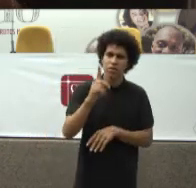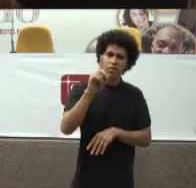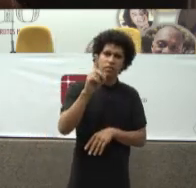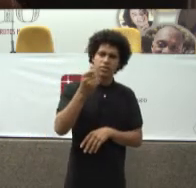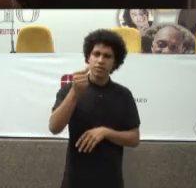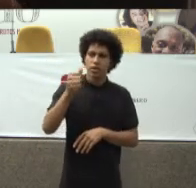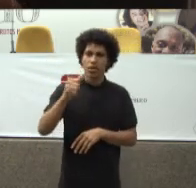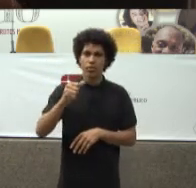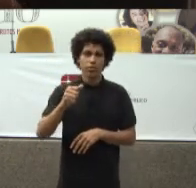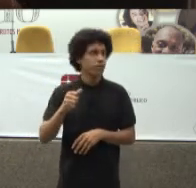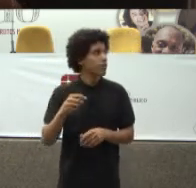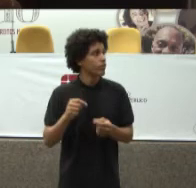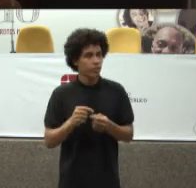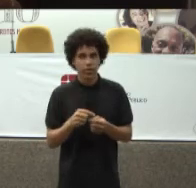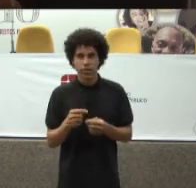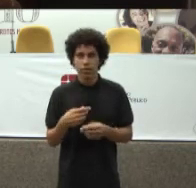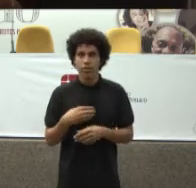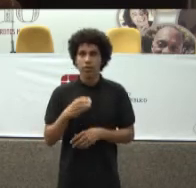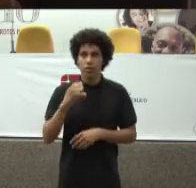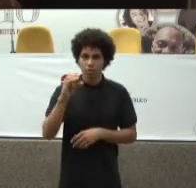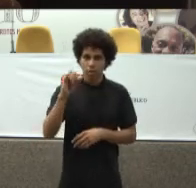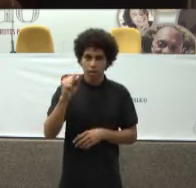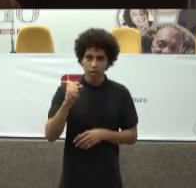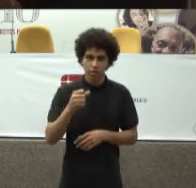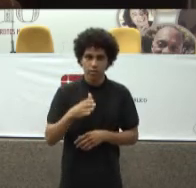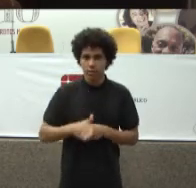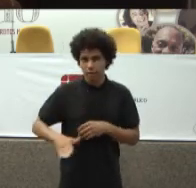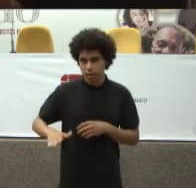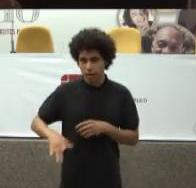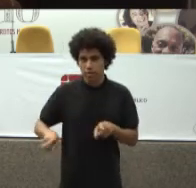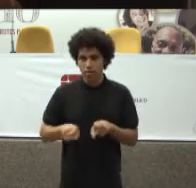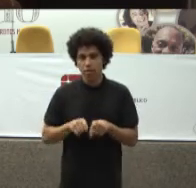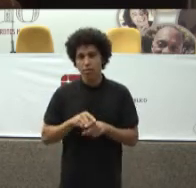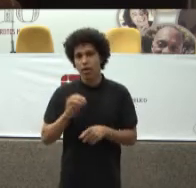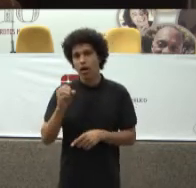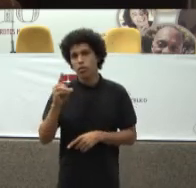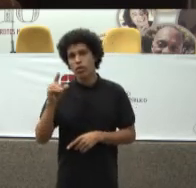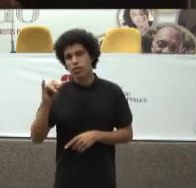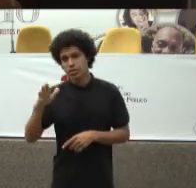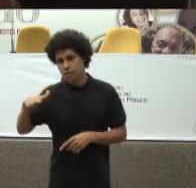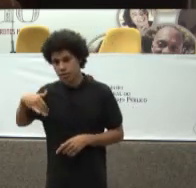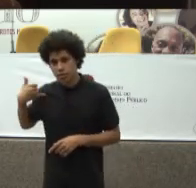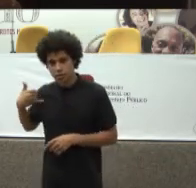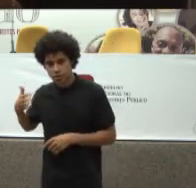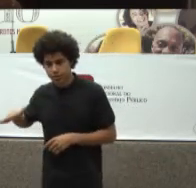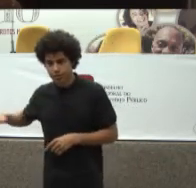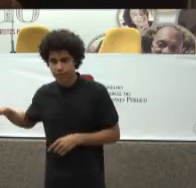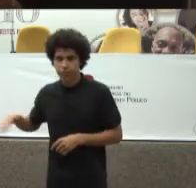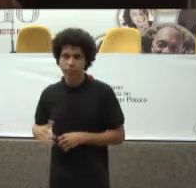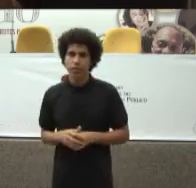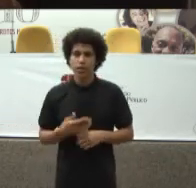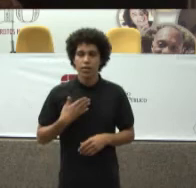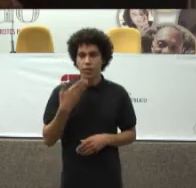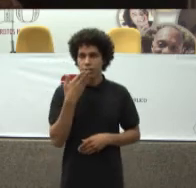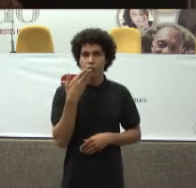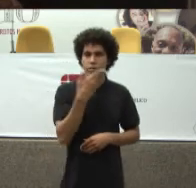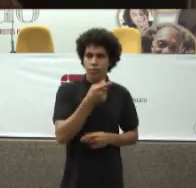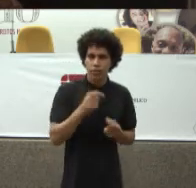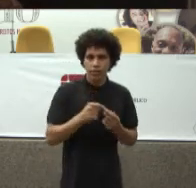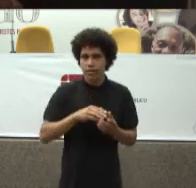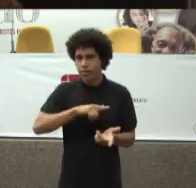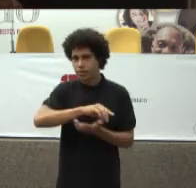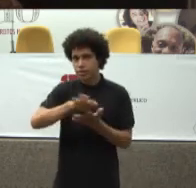próximo No caso Da criança e adolescente Os próprios especialistas Pediram para ser Geral